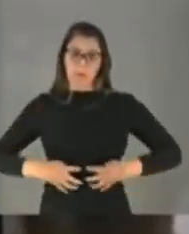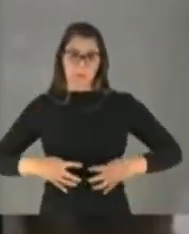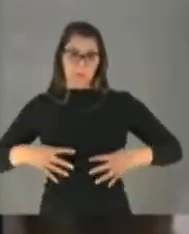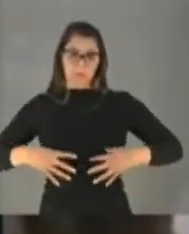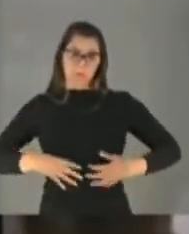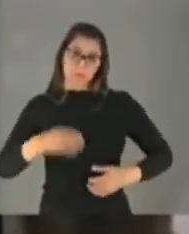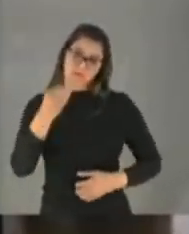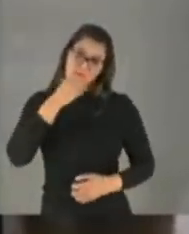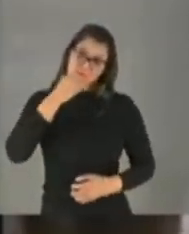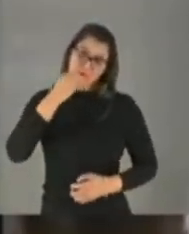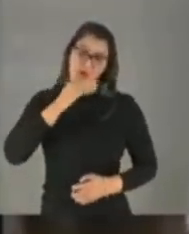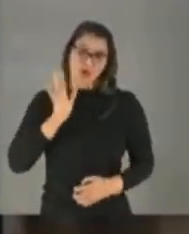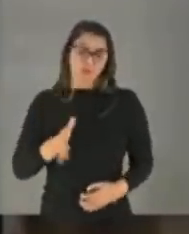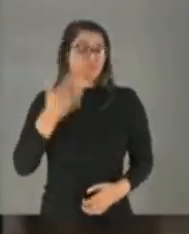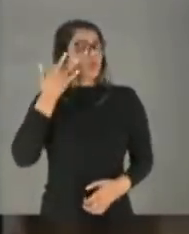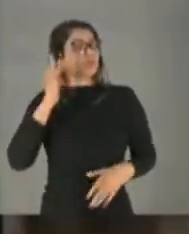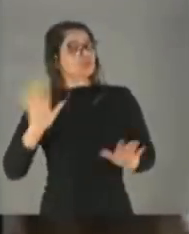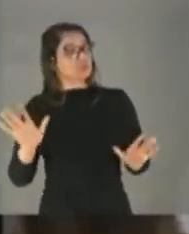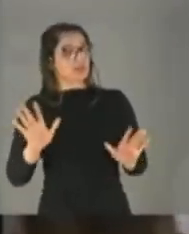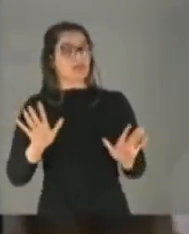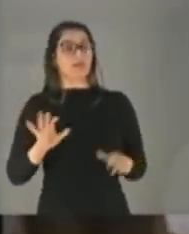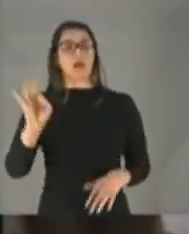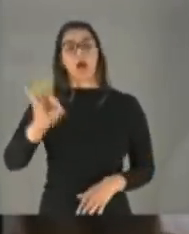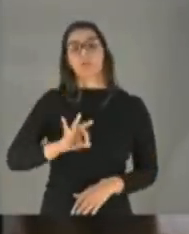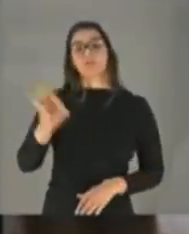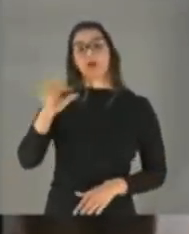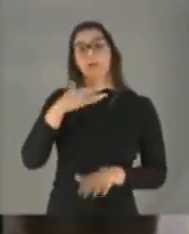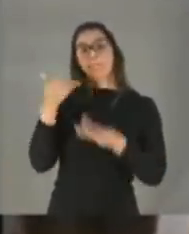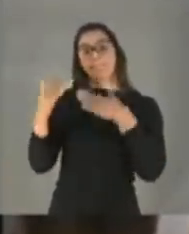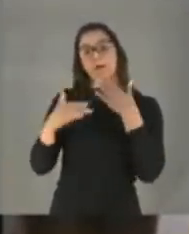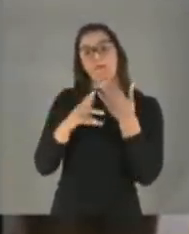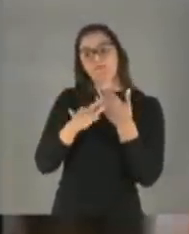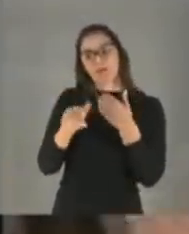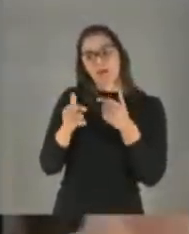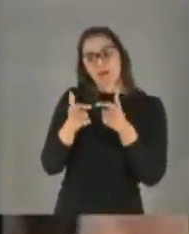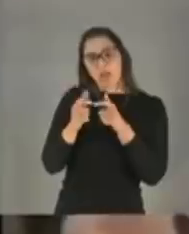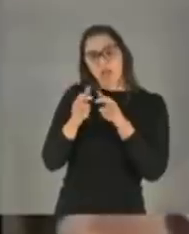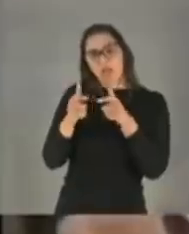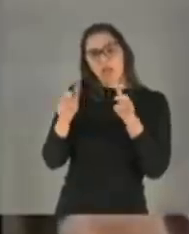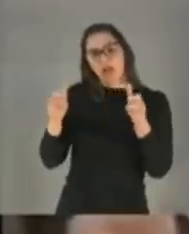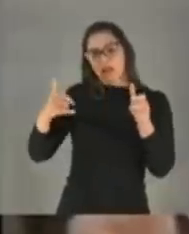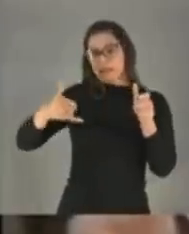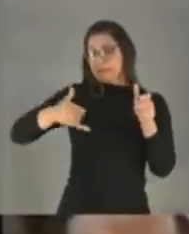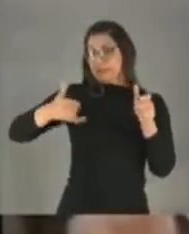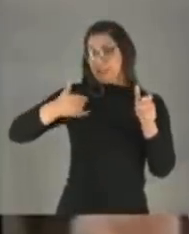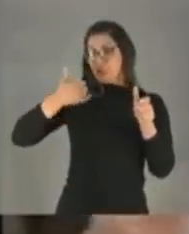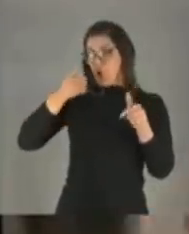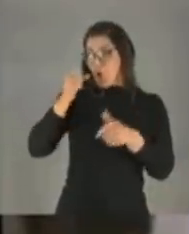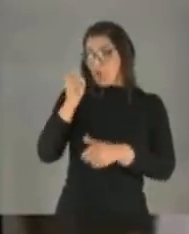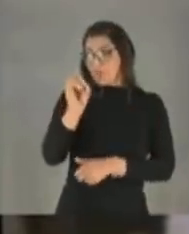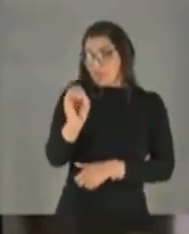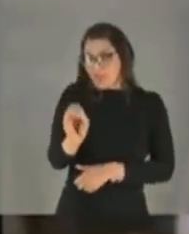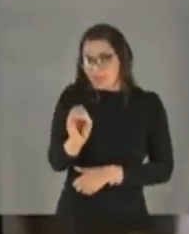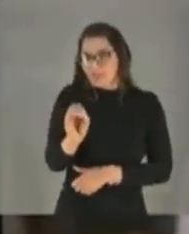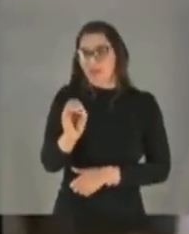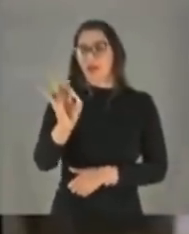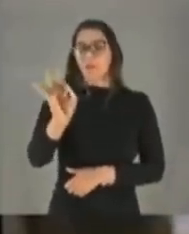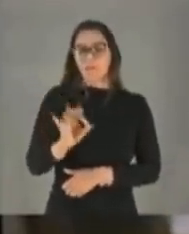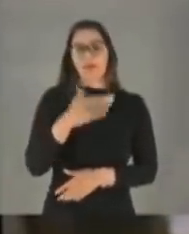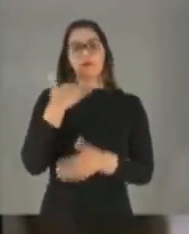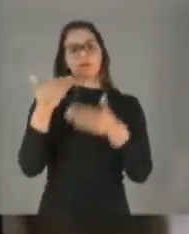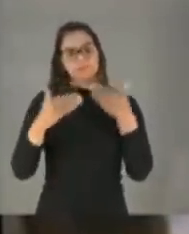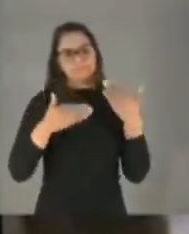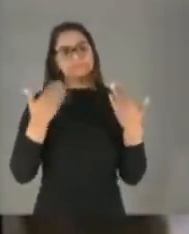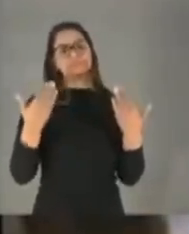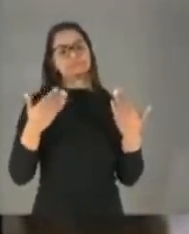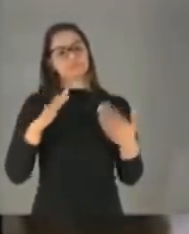A gente não sabe. A mortalidade vai aumentando depois com a idade. Chega aos 80 anos, a mortalidade pelo vírus